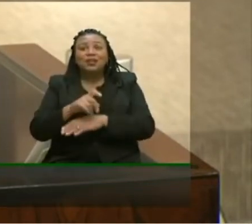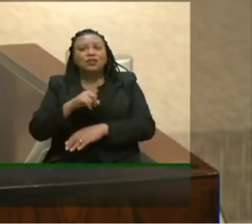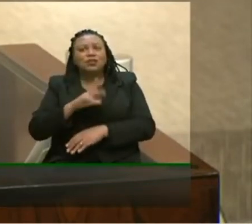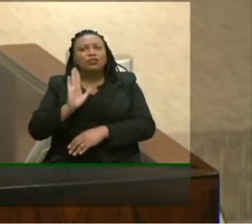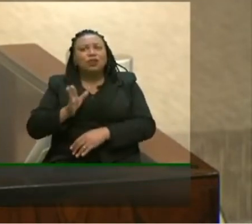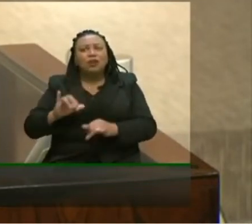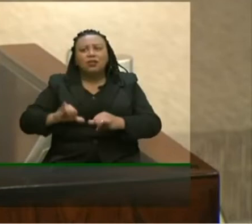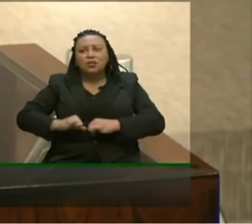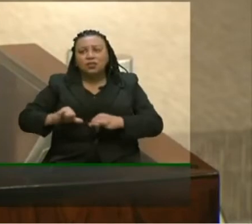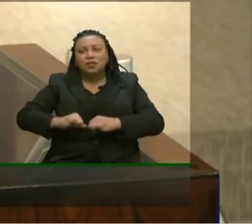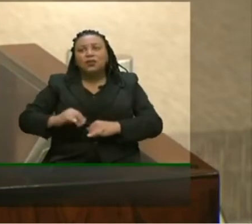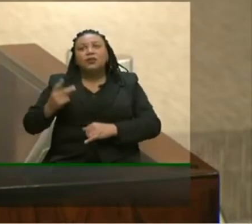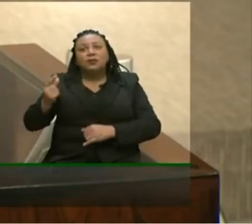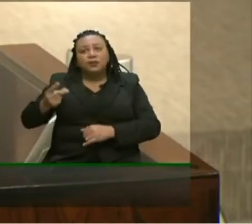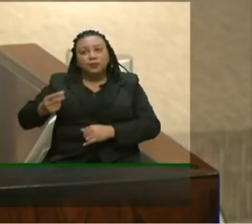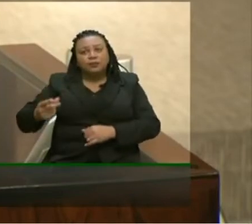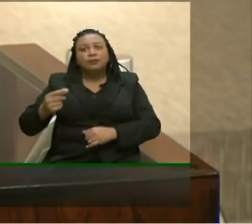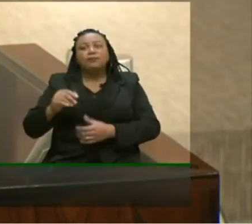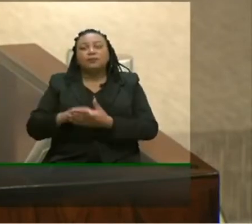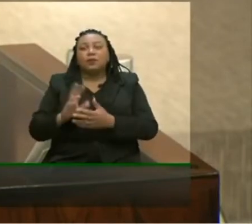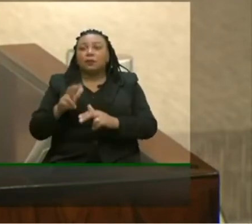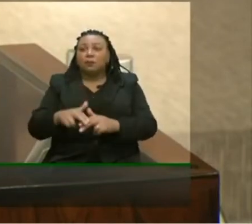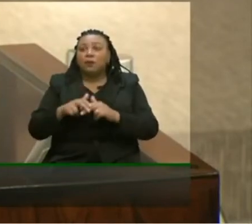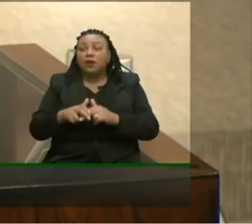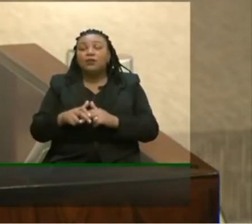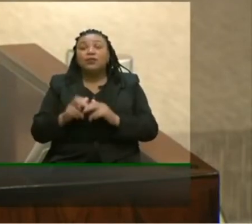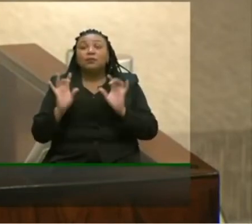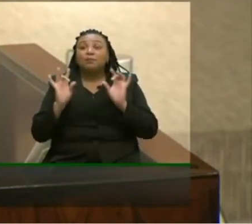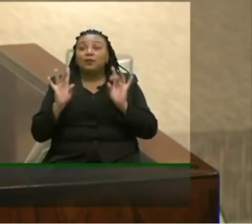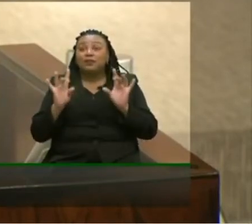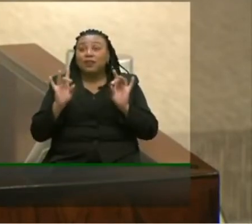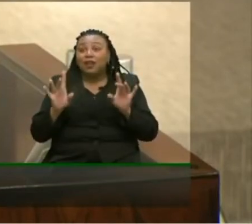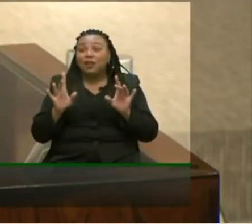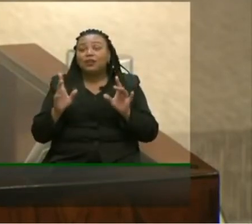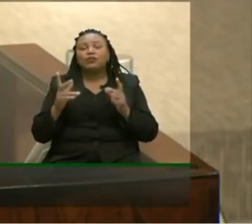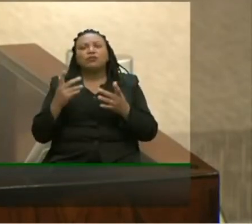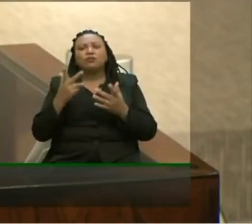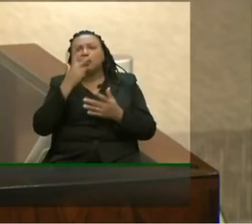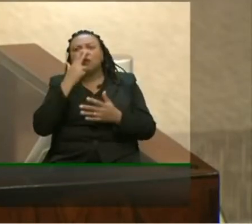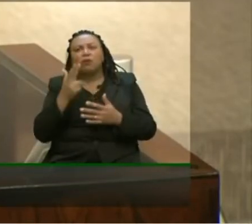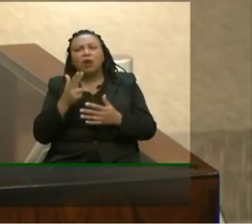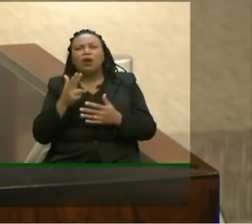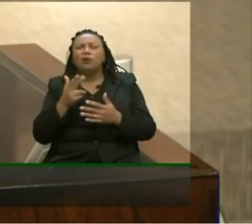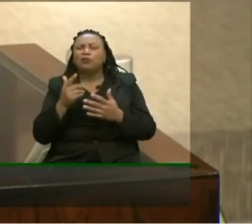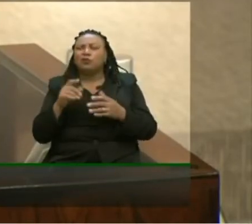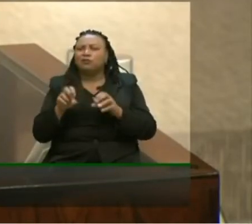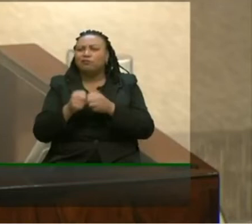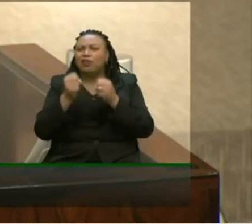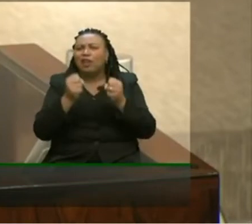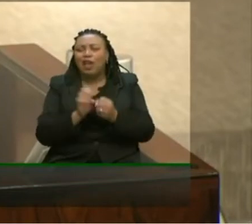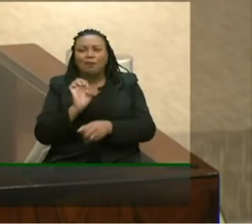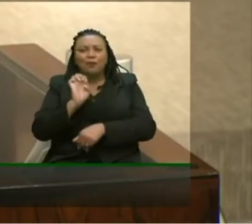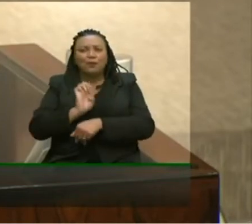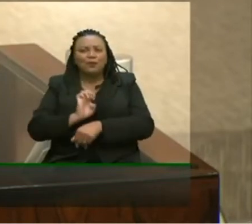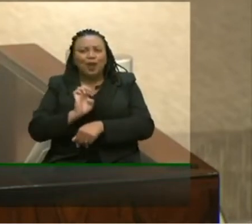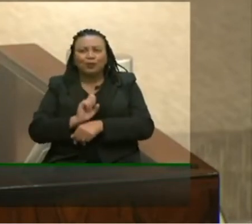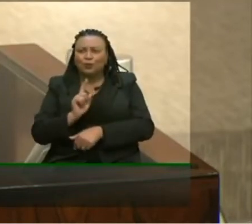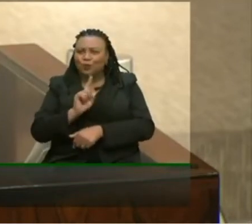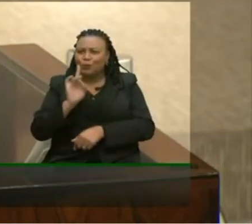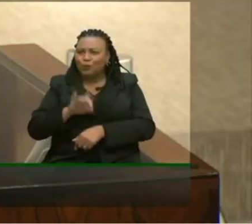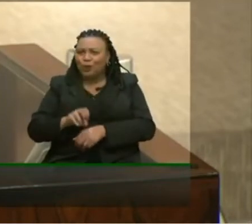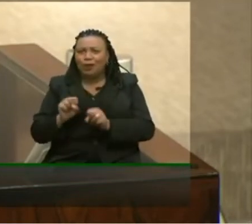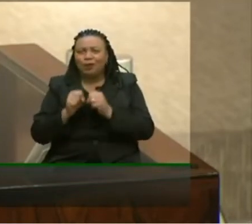que vem sofrendo muito ao longo da sua história por conta de privilégios que corroem as nossas finanças públicas, mas não somente elas.